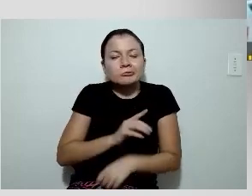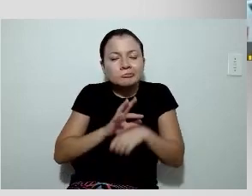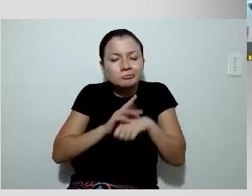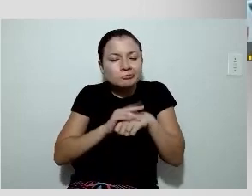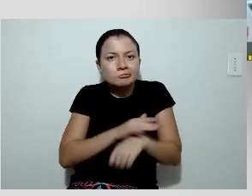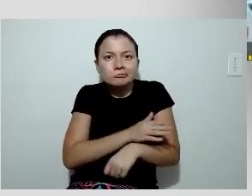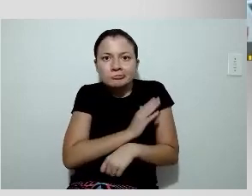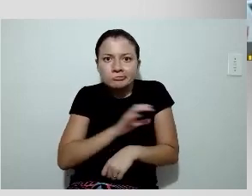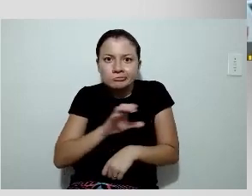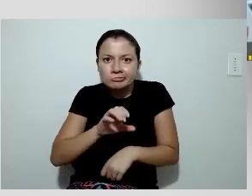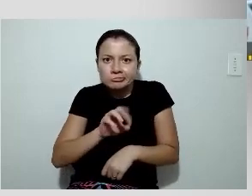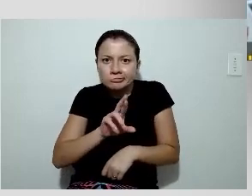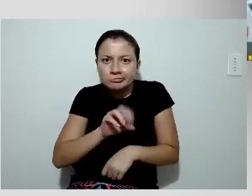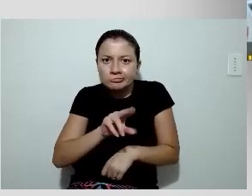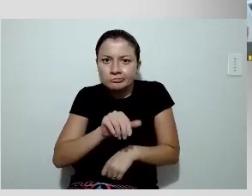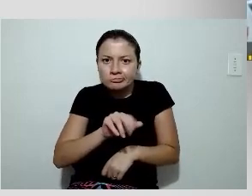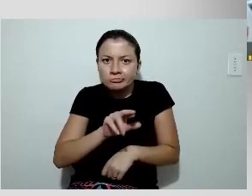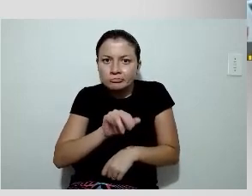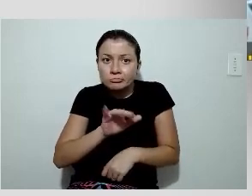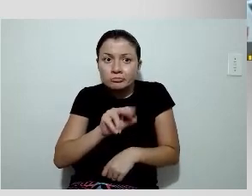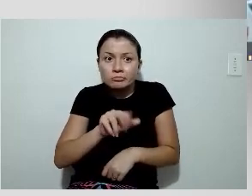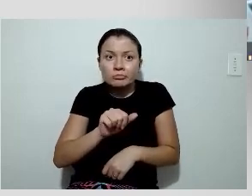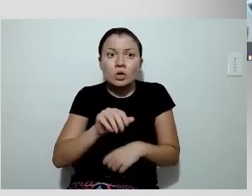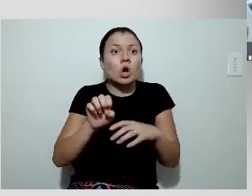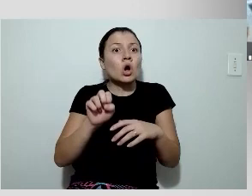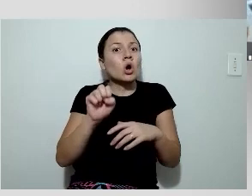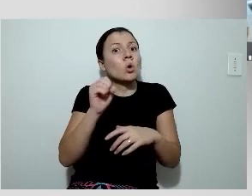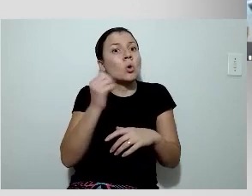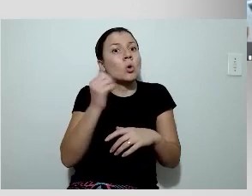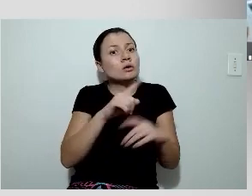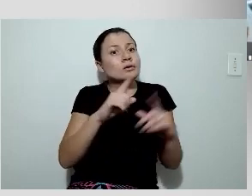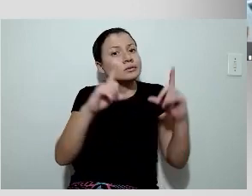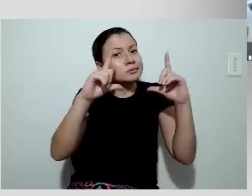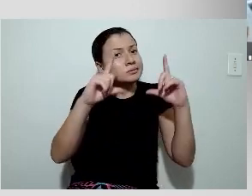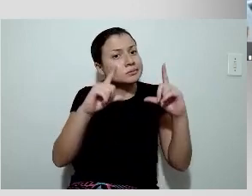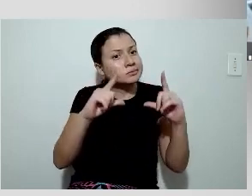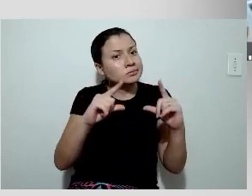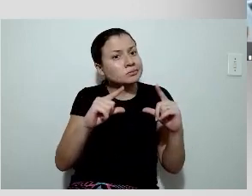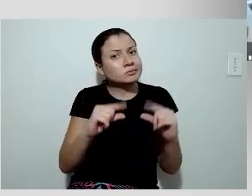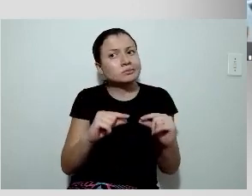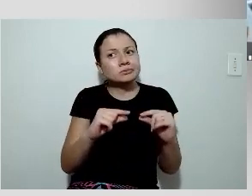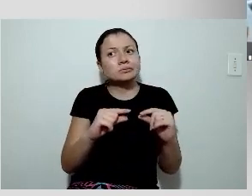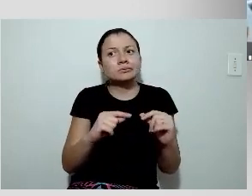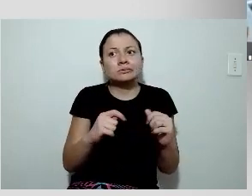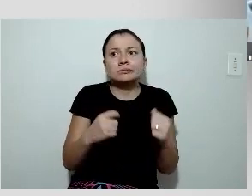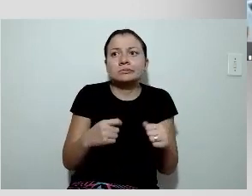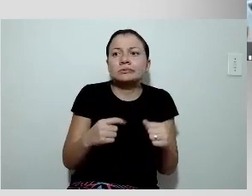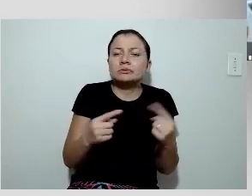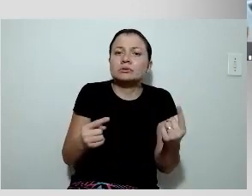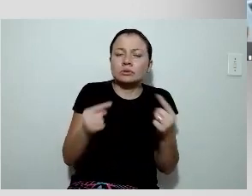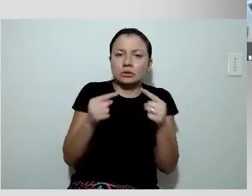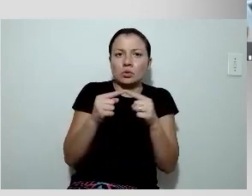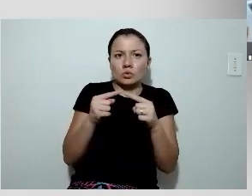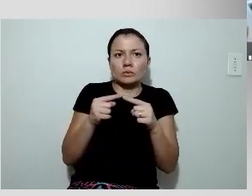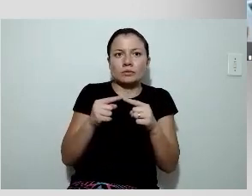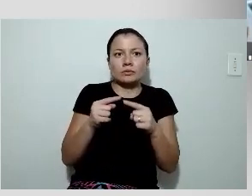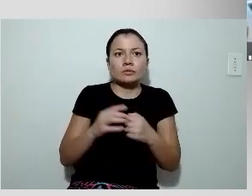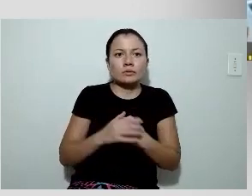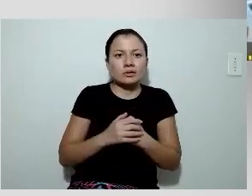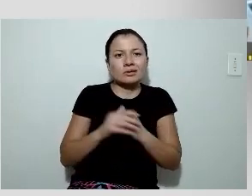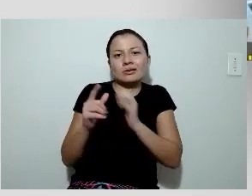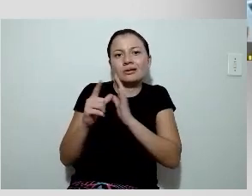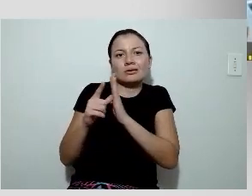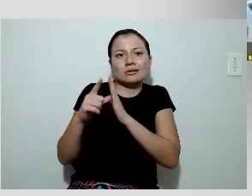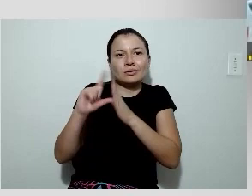obstrutiva ou você teria uma redução necessária de foco na artéria descendente anterior